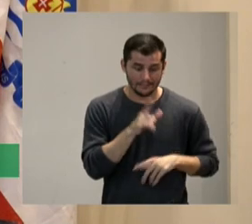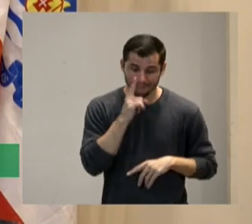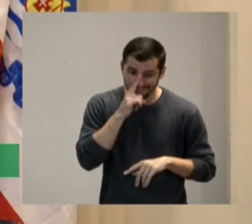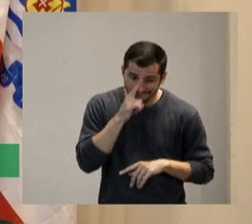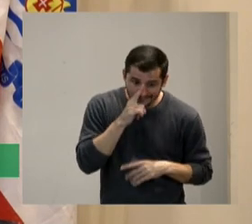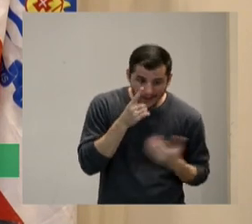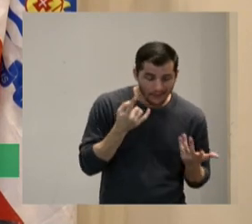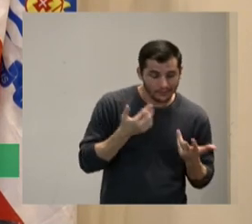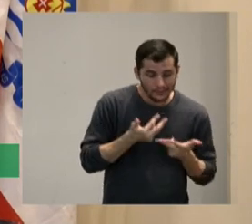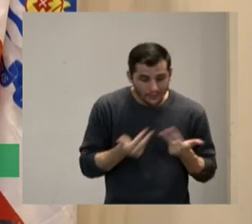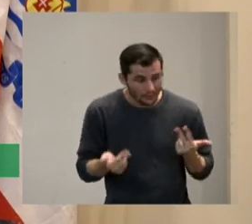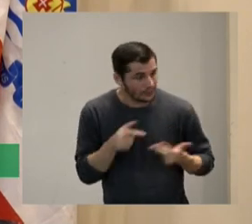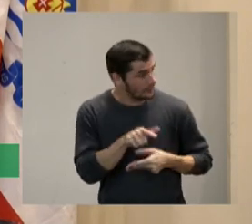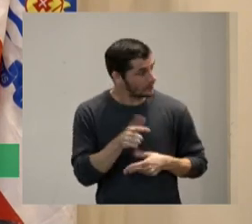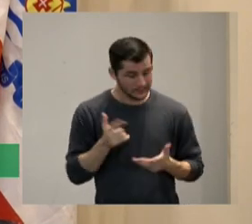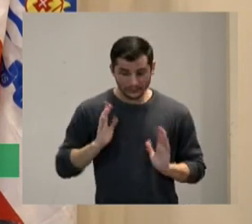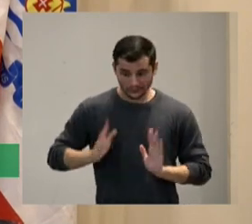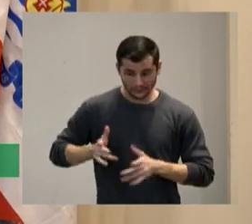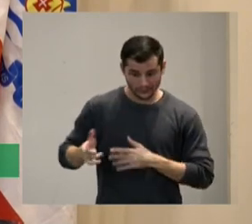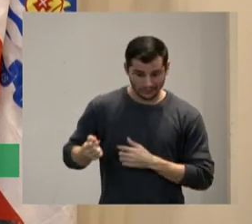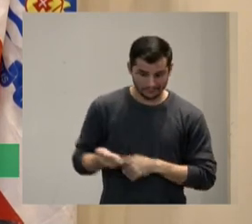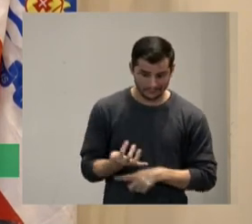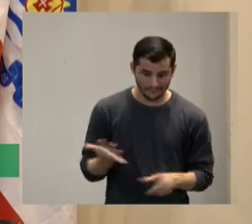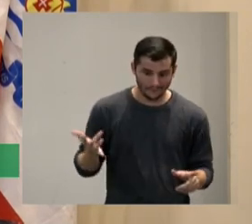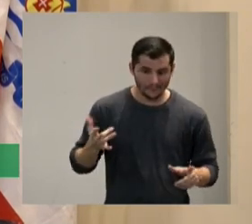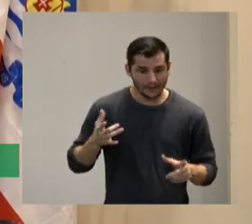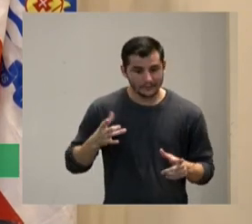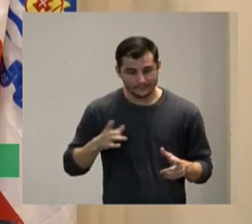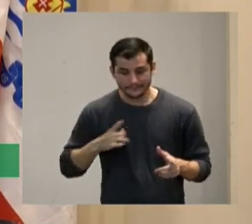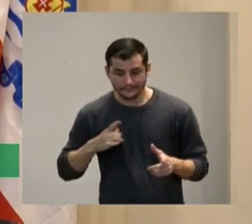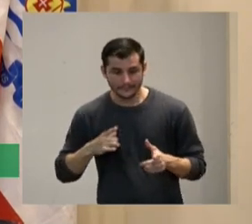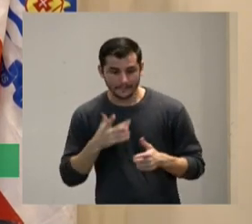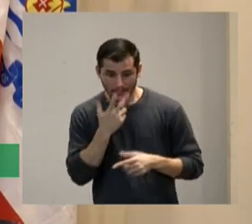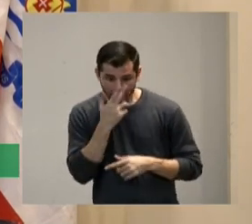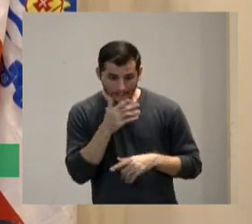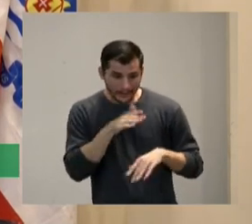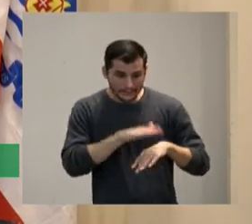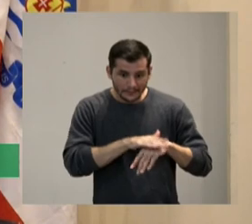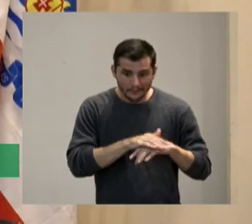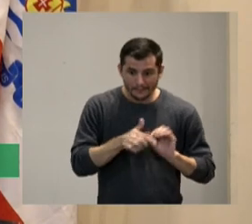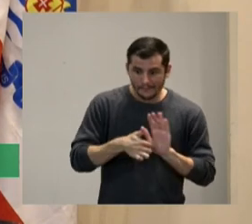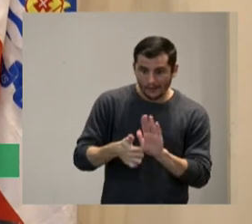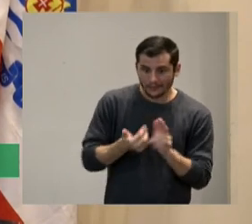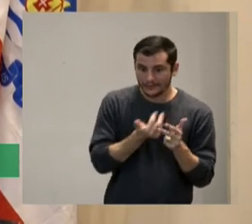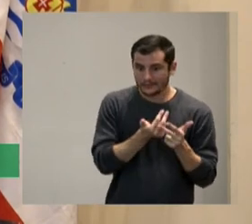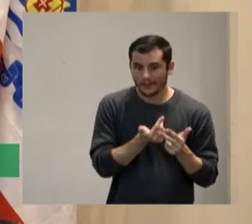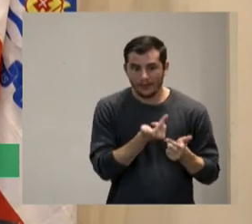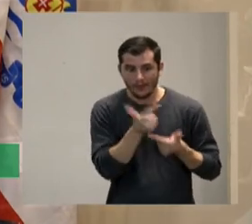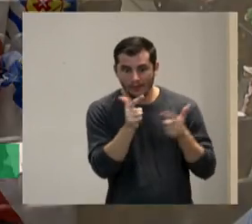e tentam como foi falado aqui várias vezes tentaram de toda qualquer forma mostrar outras coisas para nós